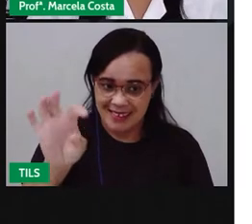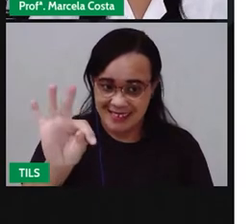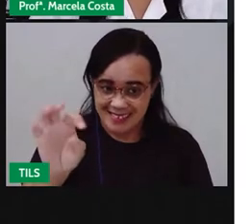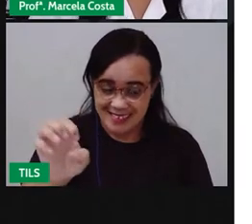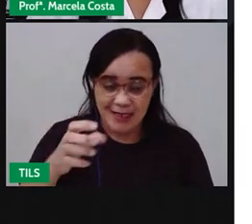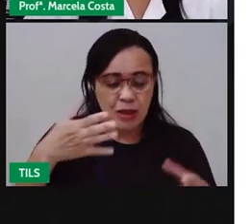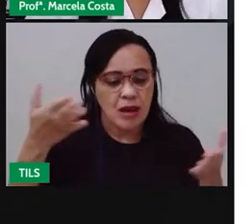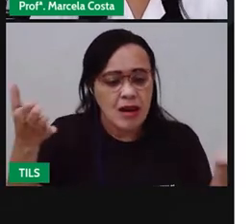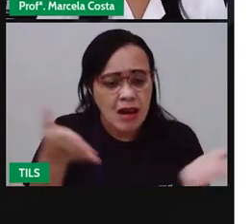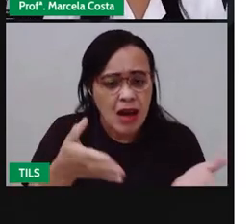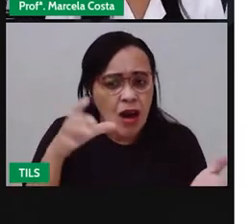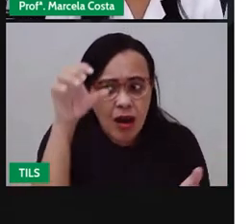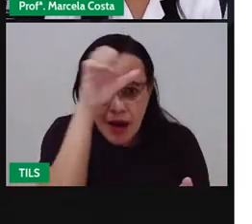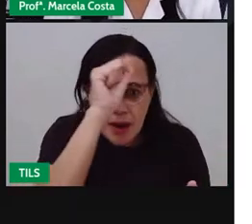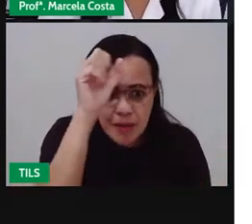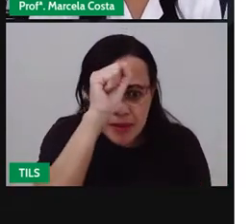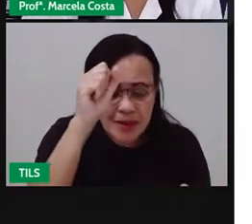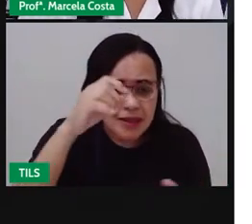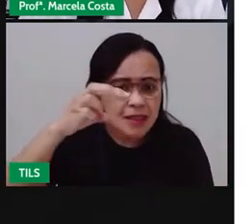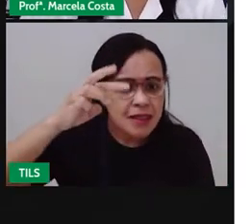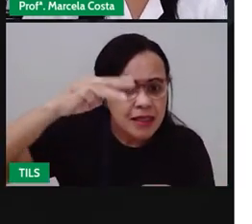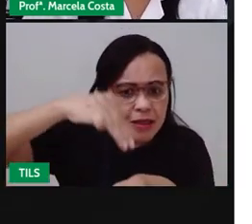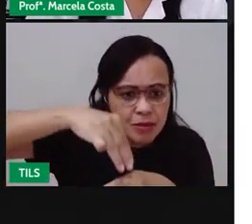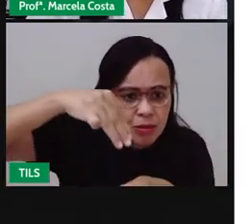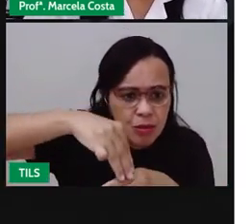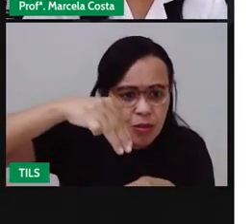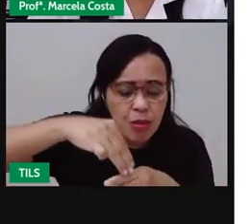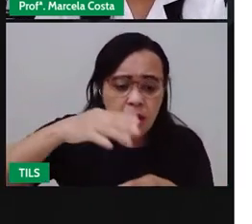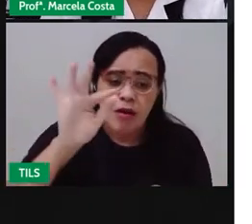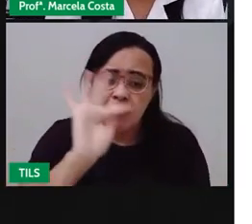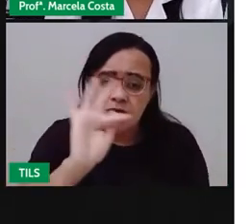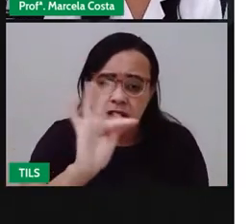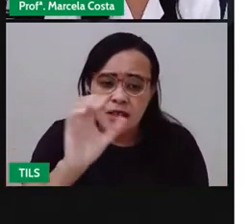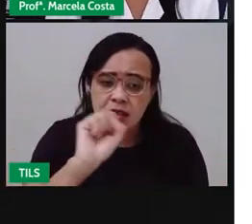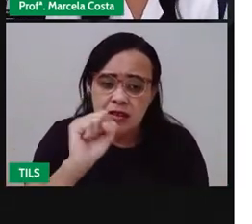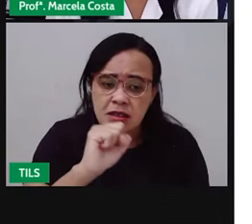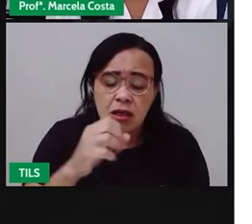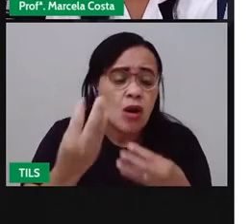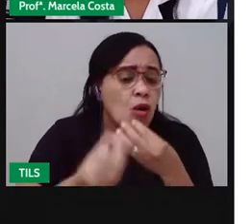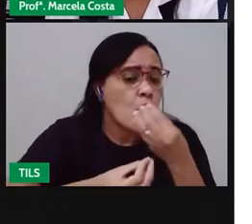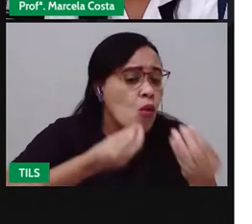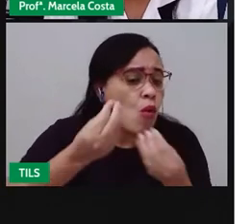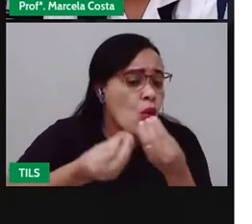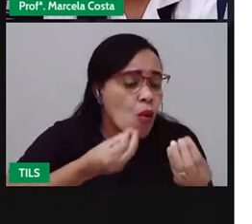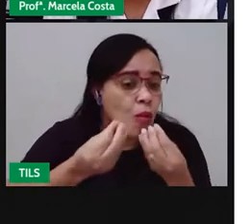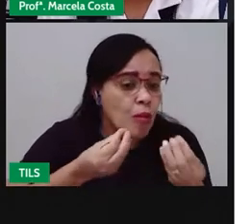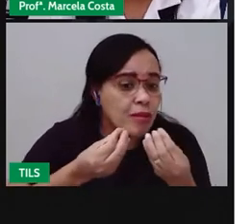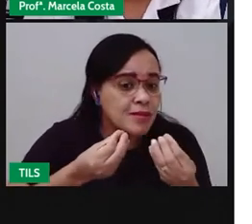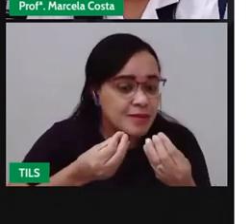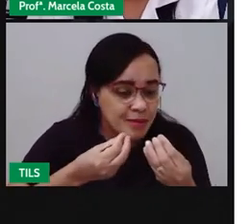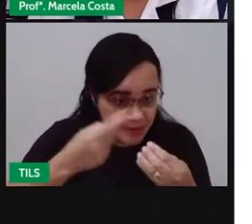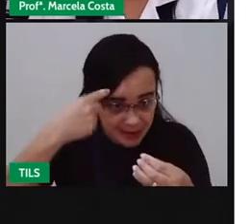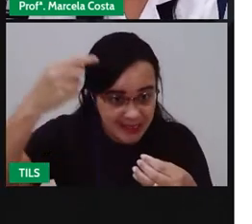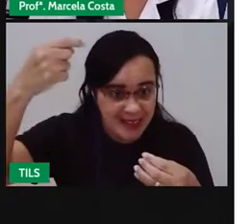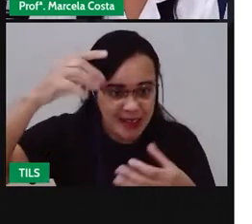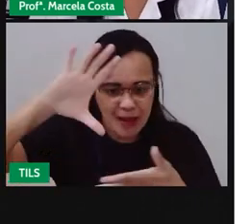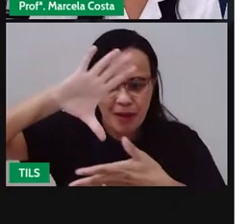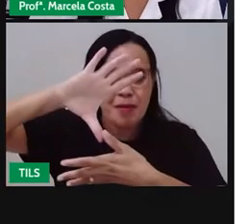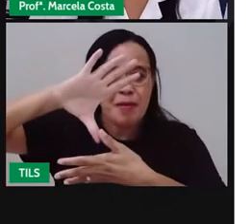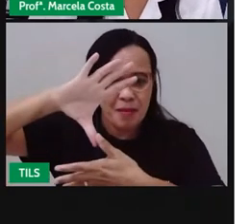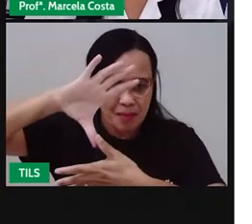do município de Feira de Santana usando um aplicativo, que é o aplicativo Google Maps.